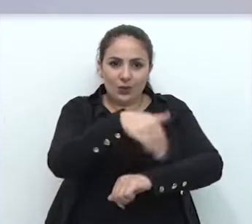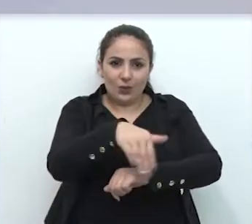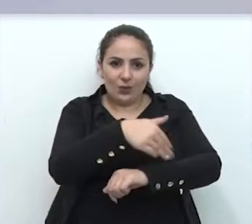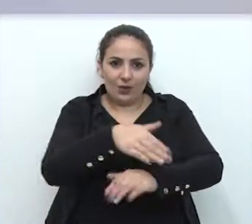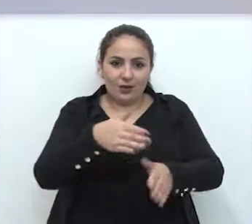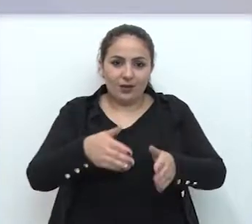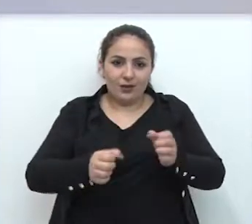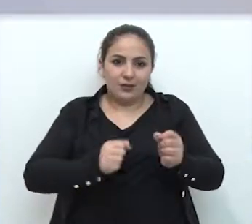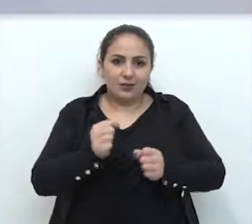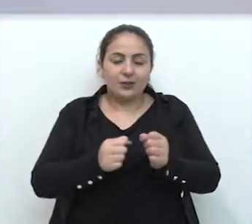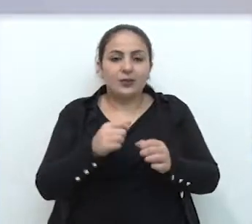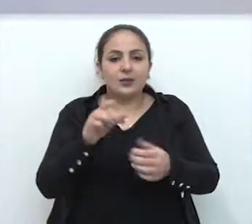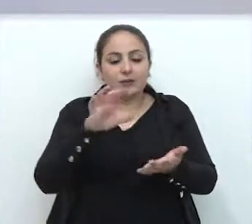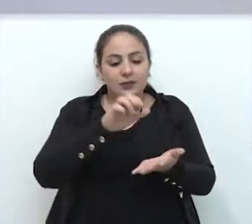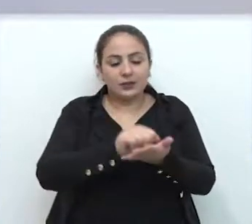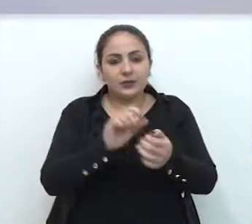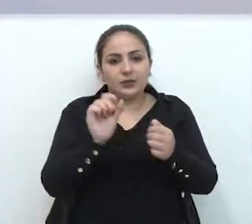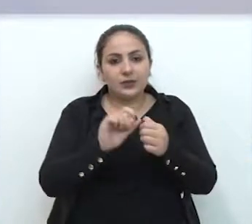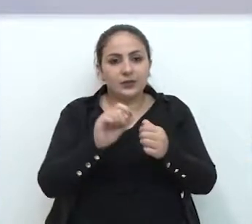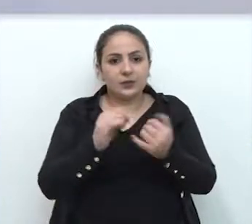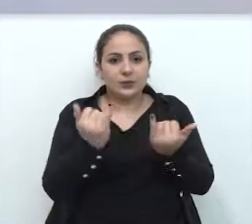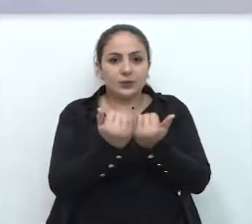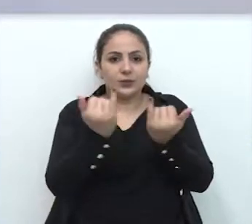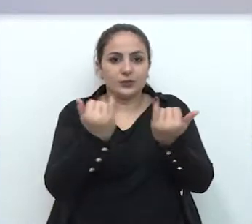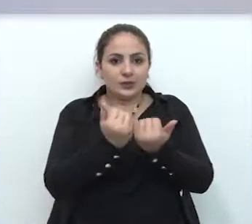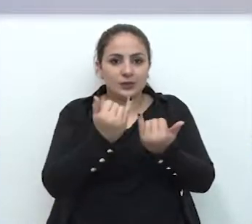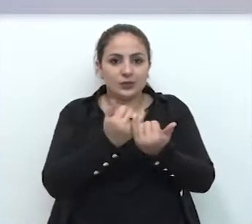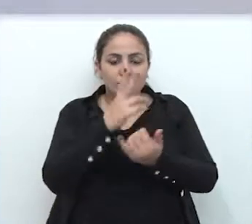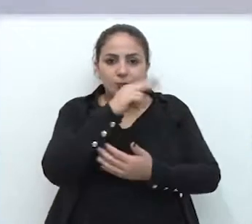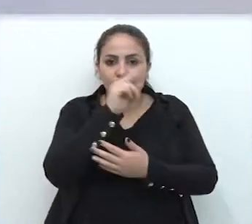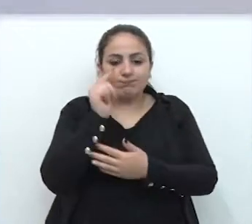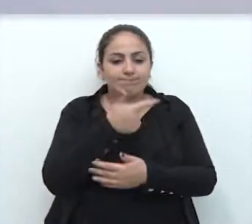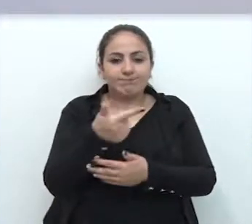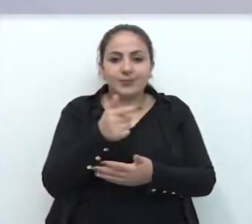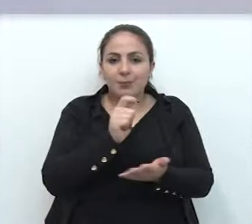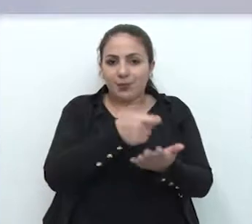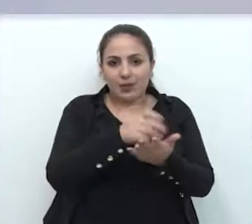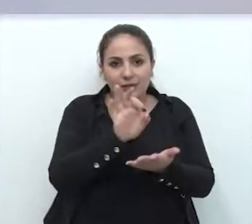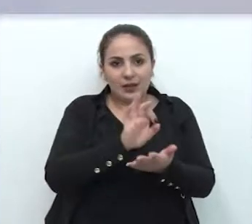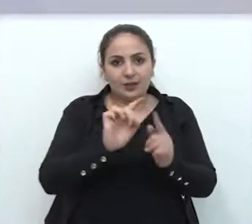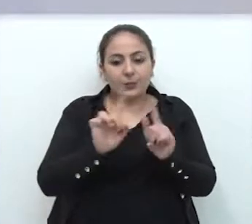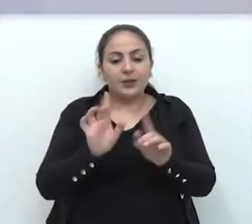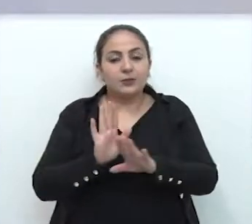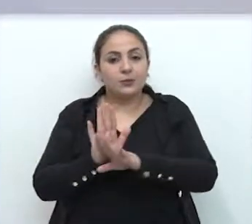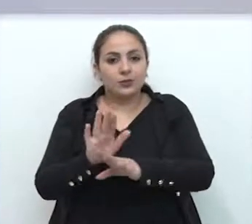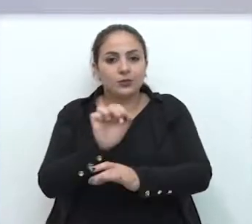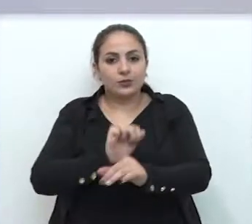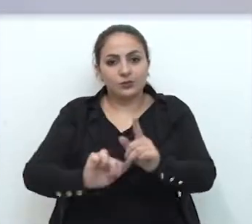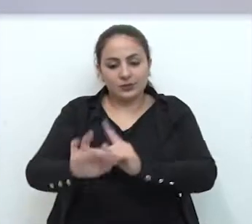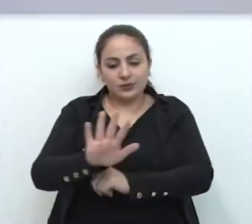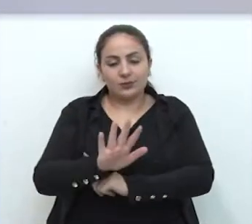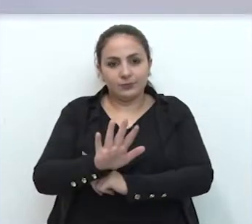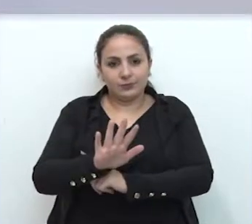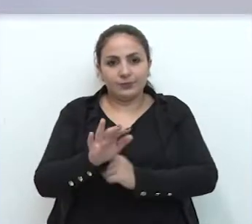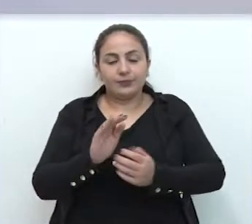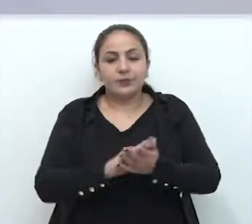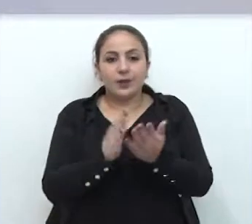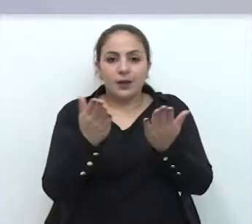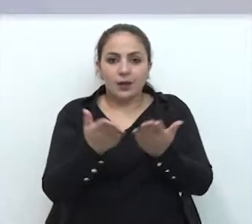O cadastro deve ser feito pelo site da Prefeitura e não tem taxa, mas uma contribuição social.